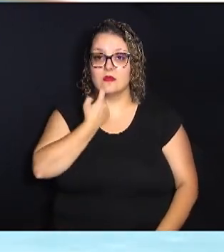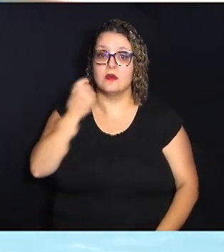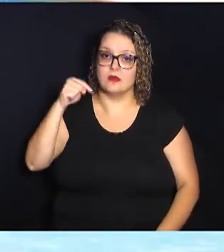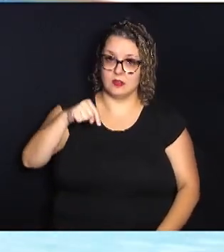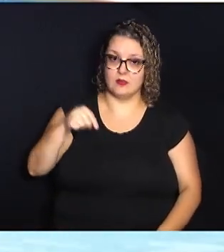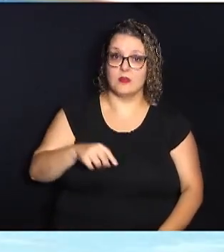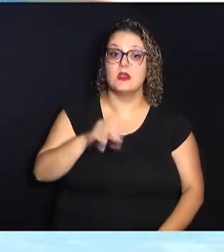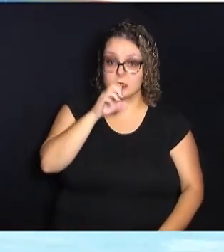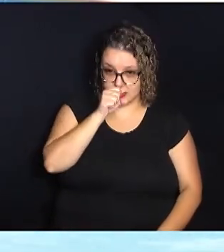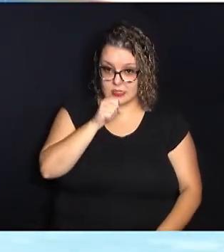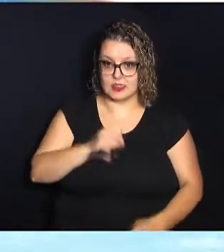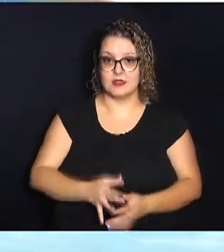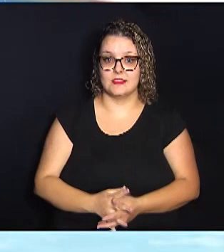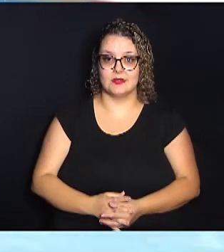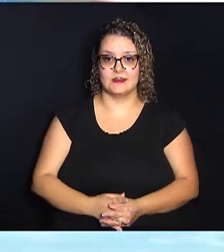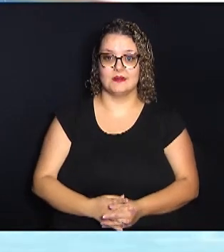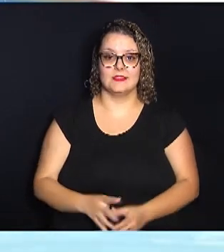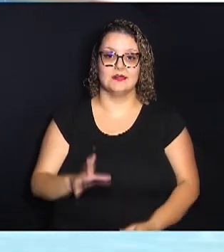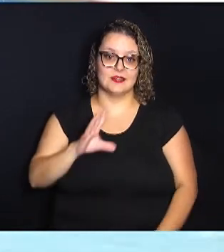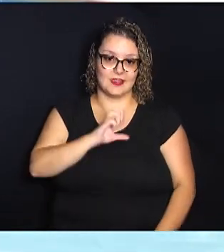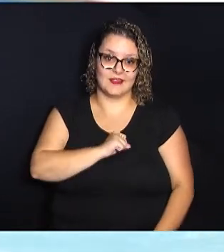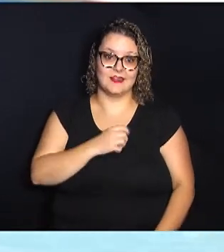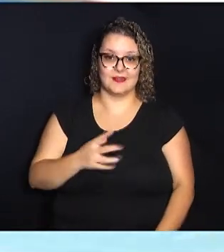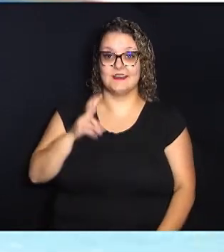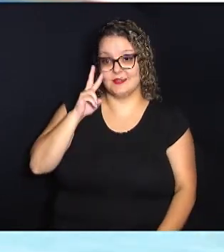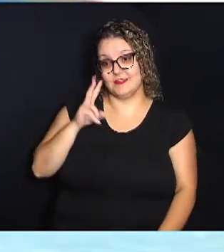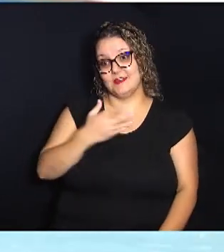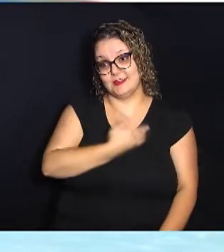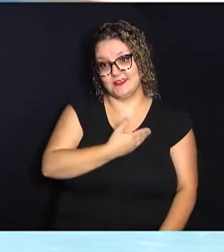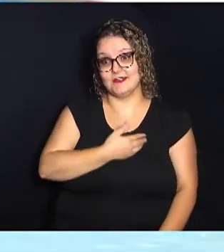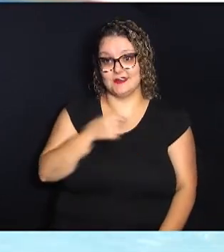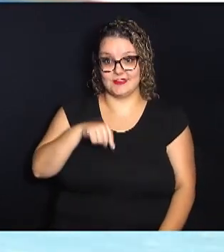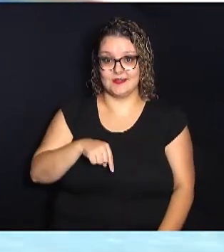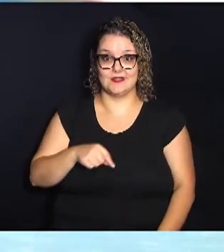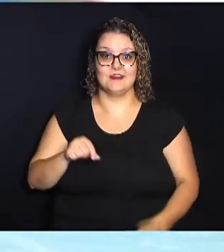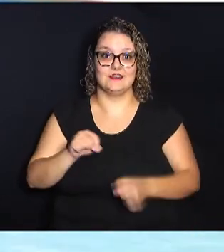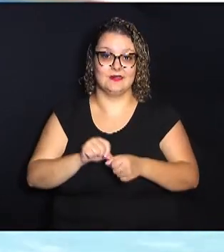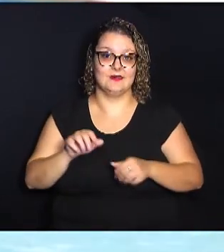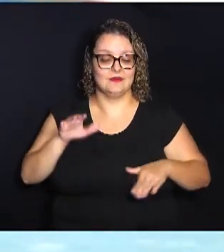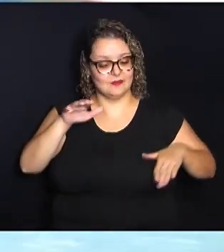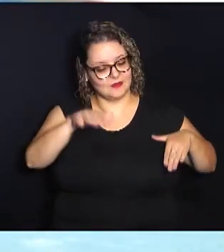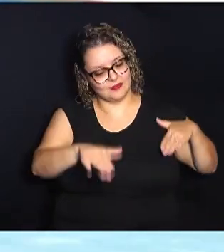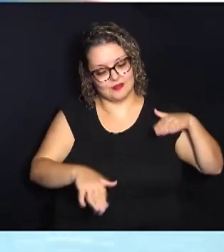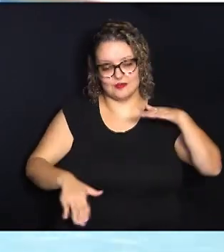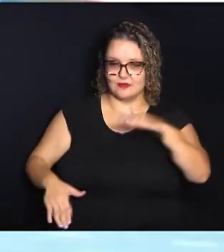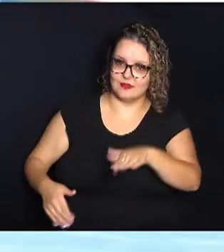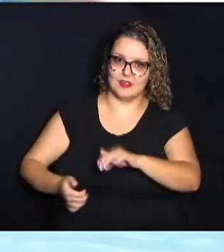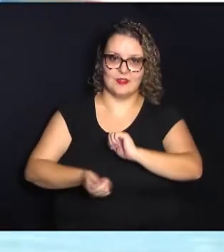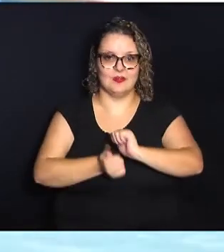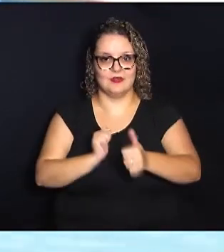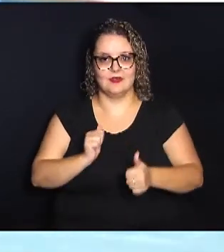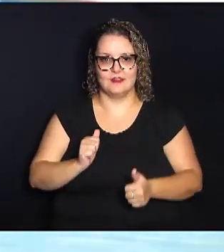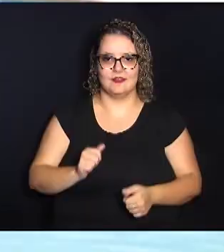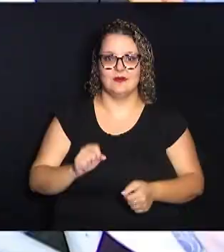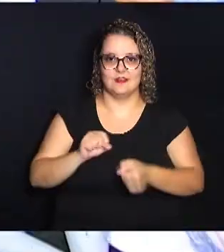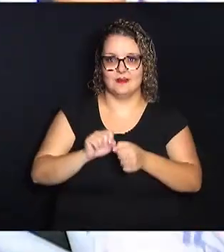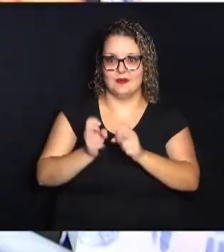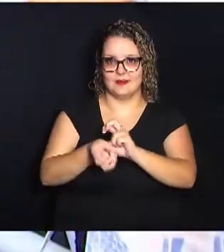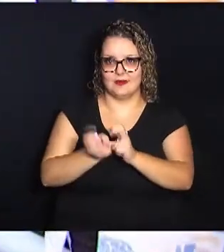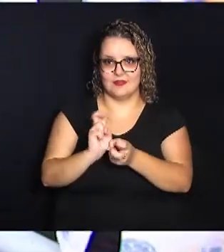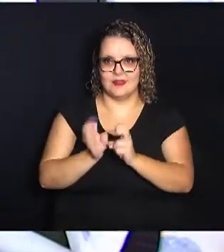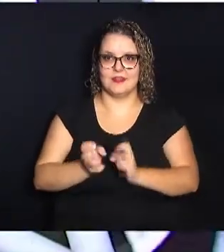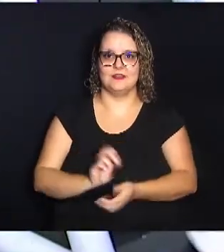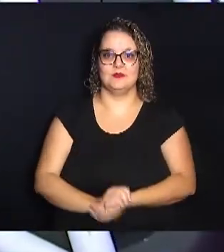e sábado. Eu gosto de ver meus amigos aqui, fazer aula de natação, futebol, fiz capoeira.